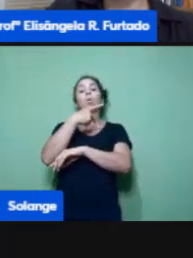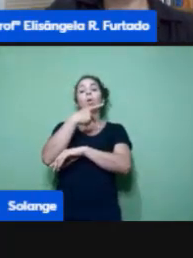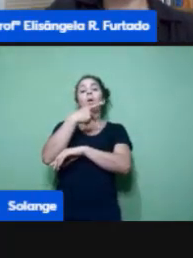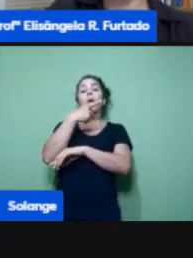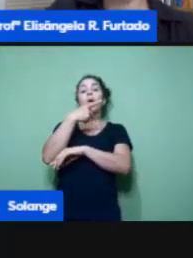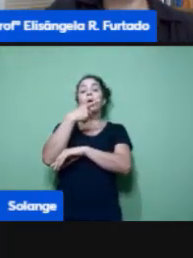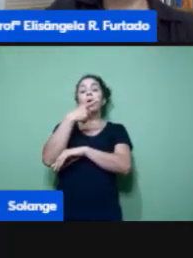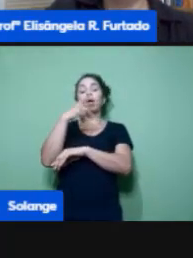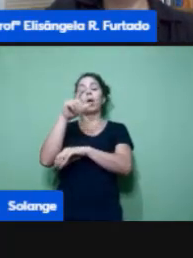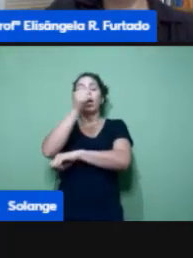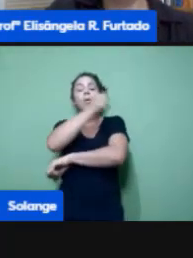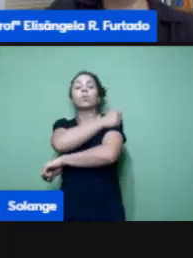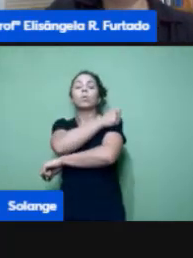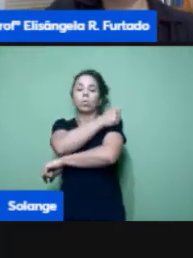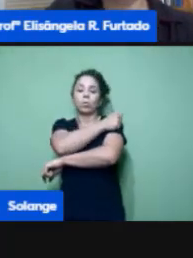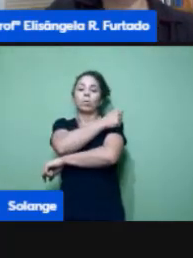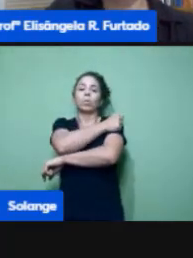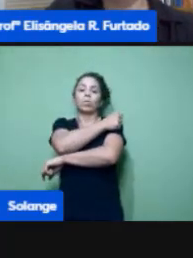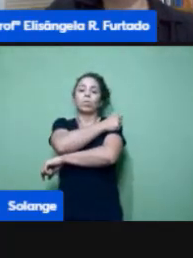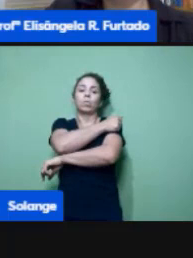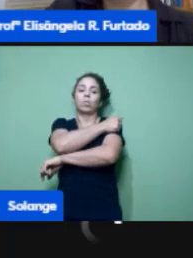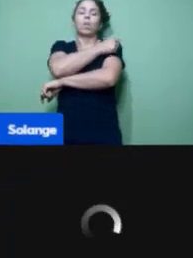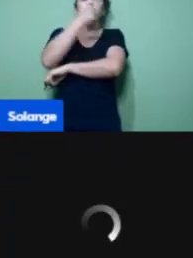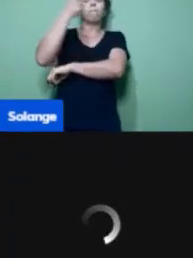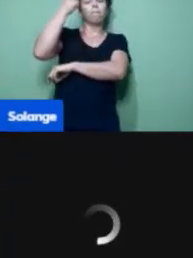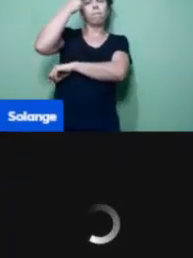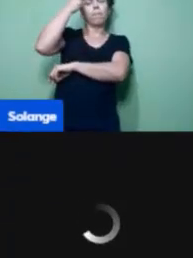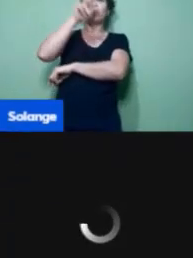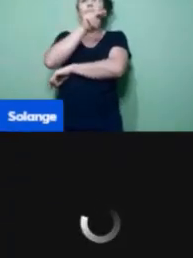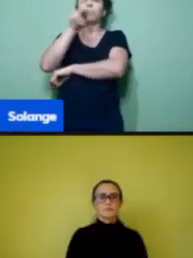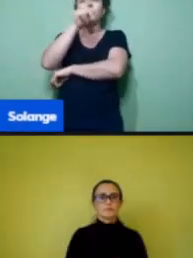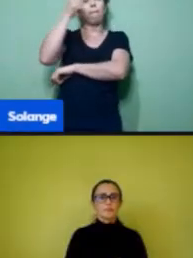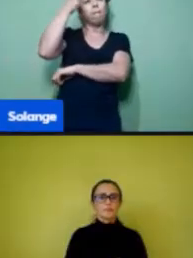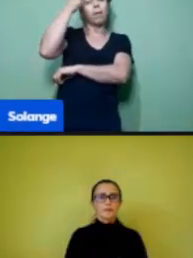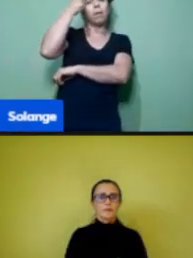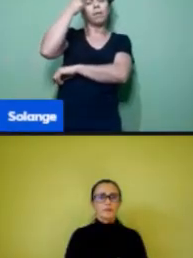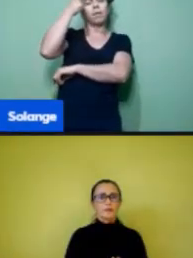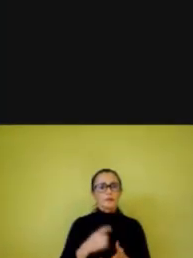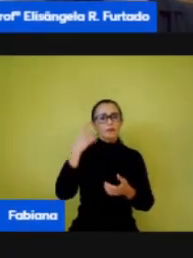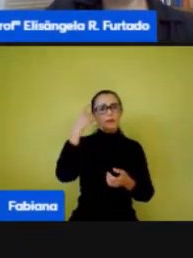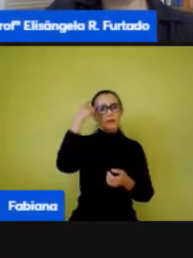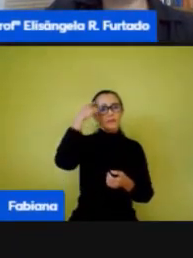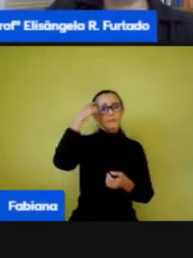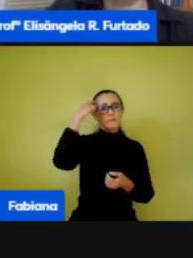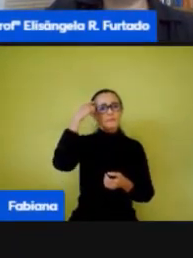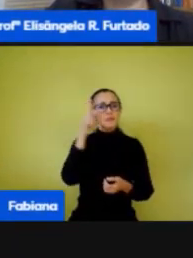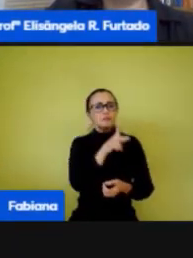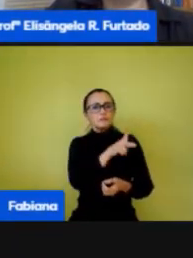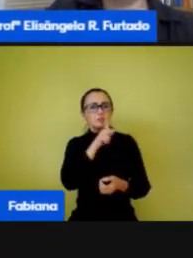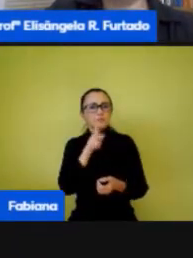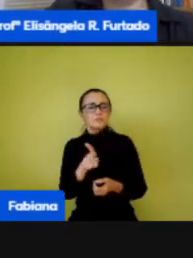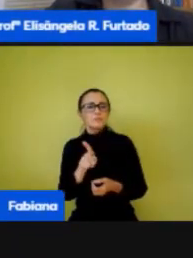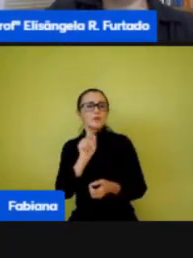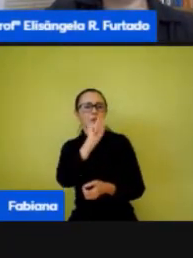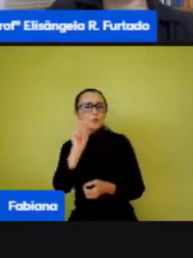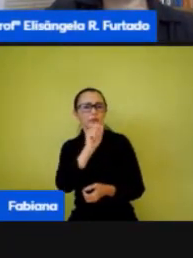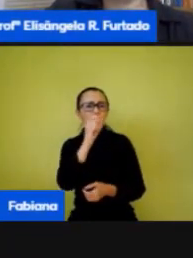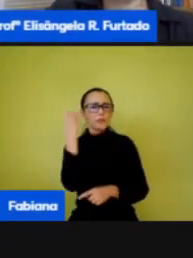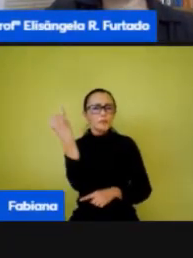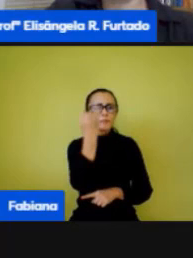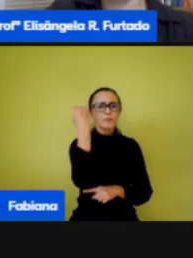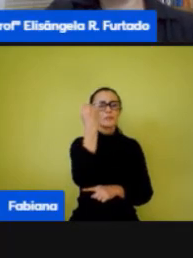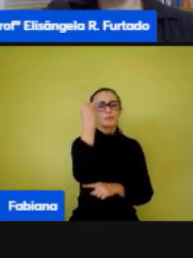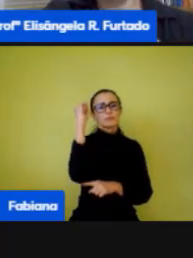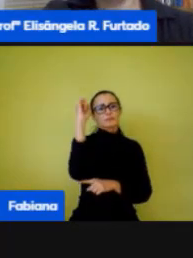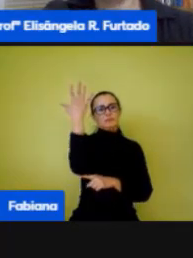não como uma carga de trabalho, mas como algo importante que está acontecendo na sua vida, como